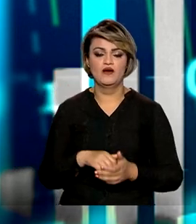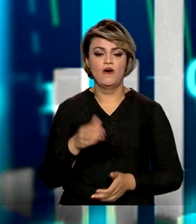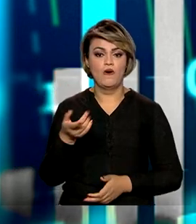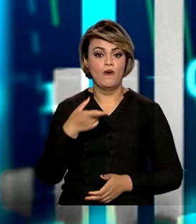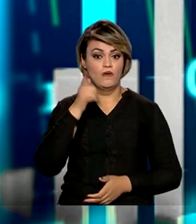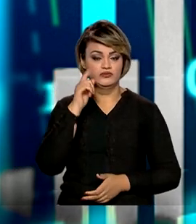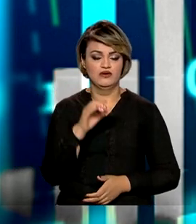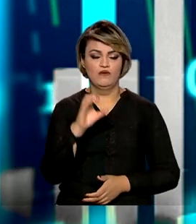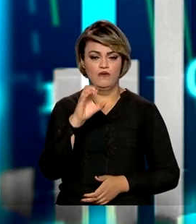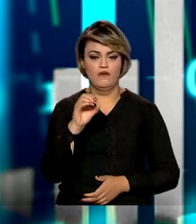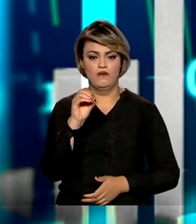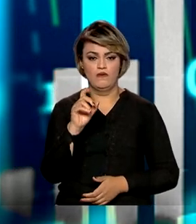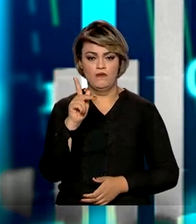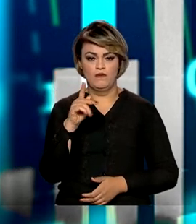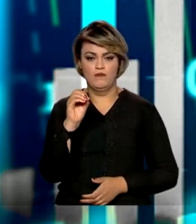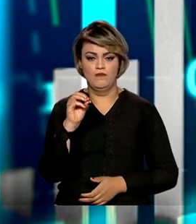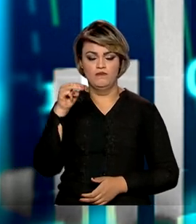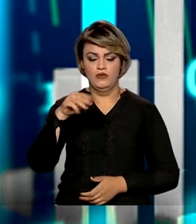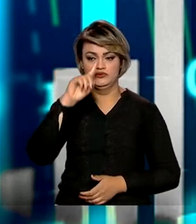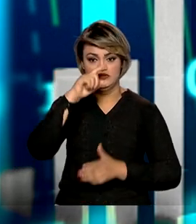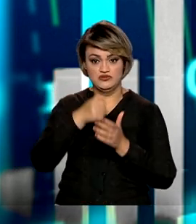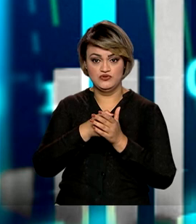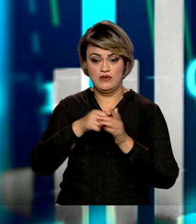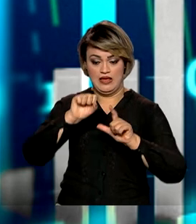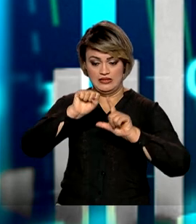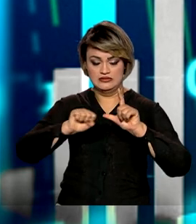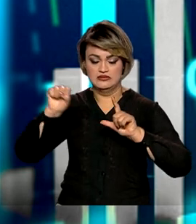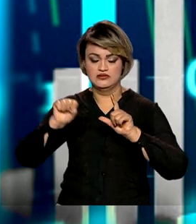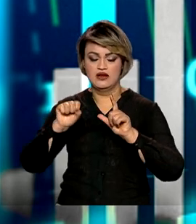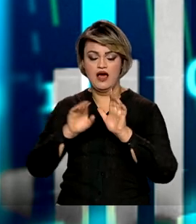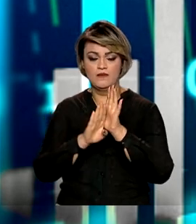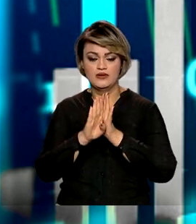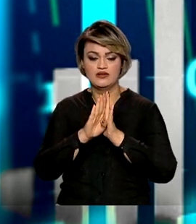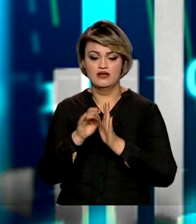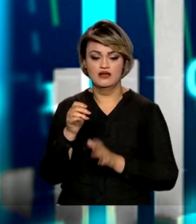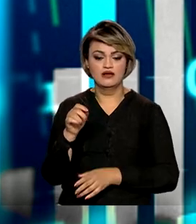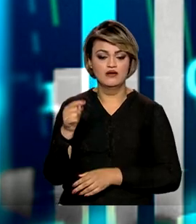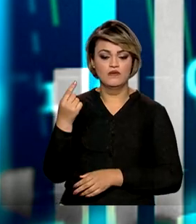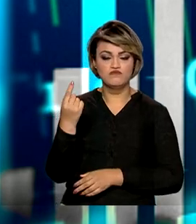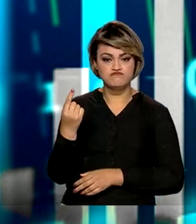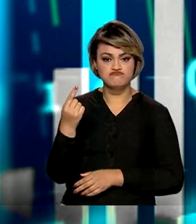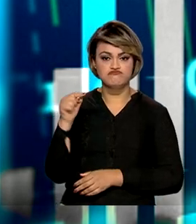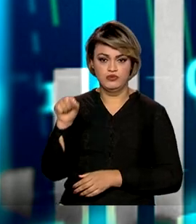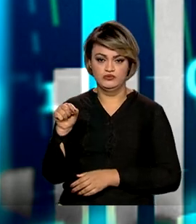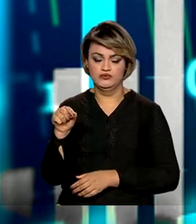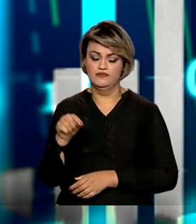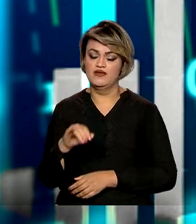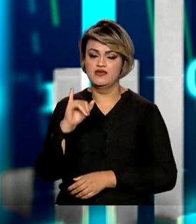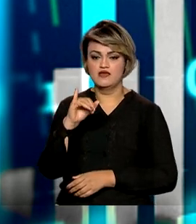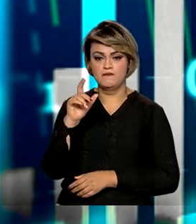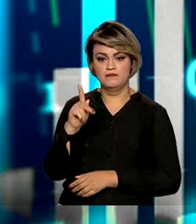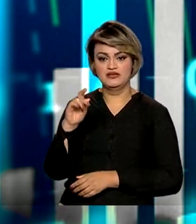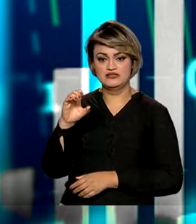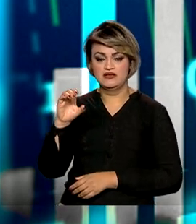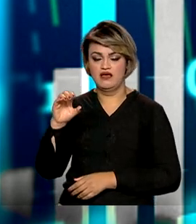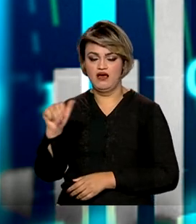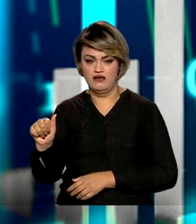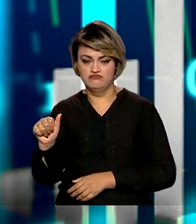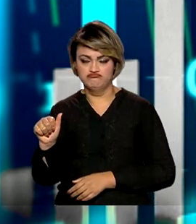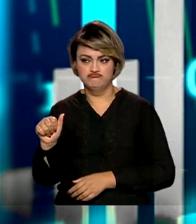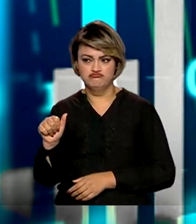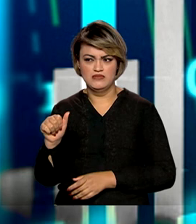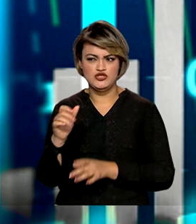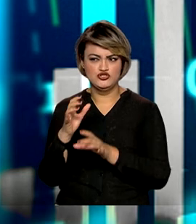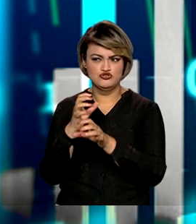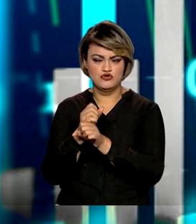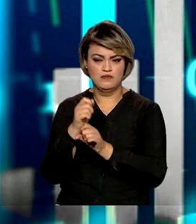decidiu o aumento dessa taxa Selic para 12,5, ou seja, o aumento de um ponto. Já o IPCA, de acordo com o IBGE, fechou nos